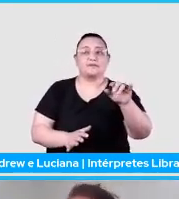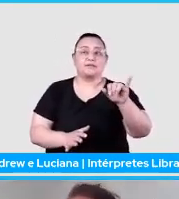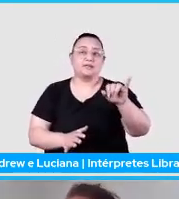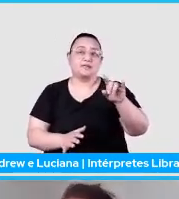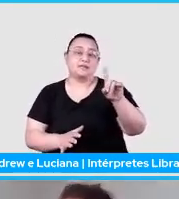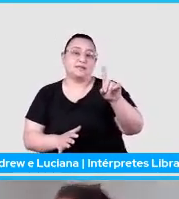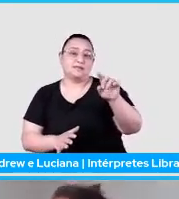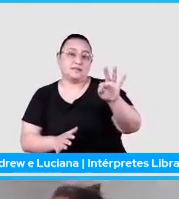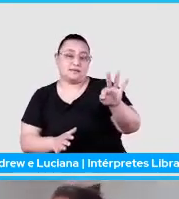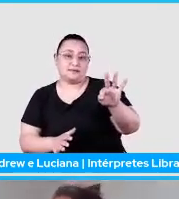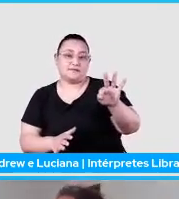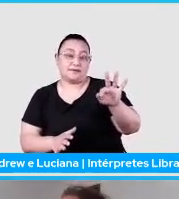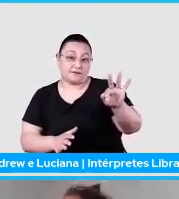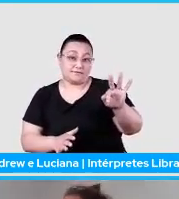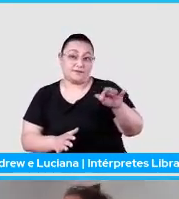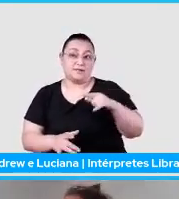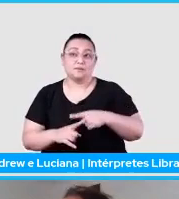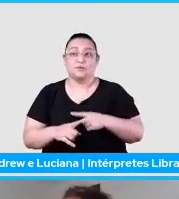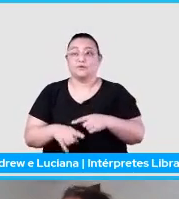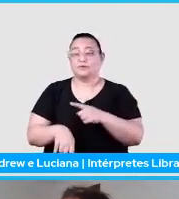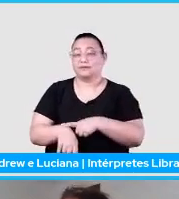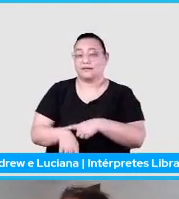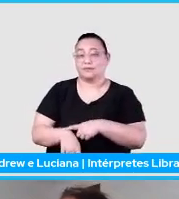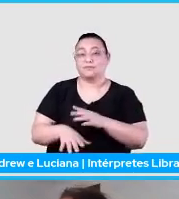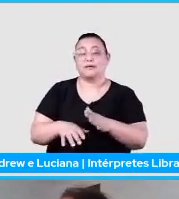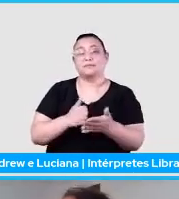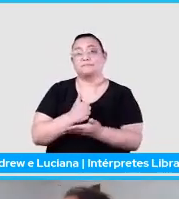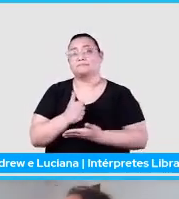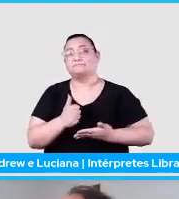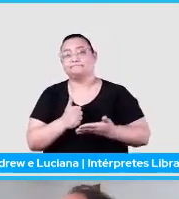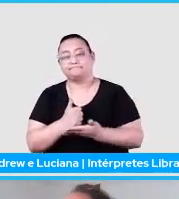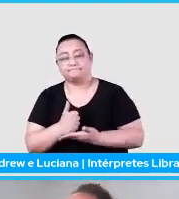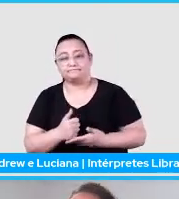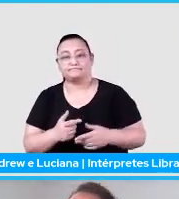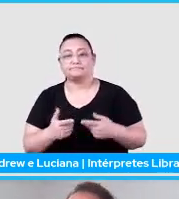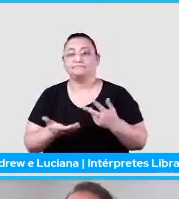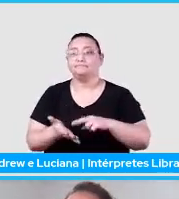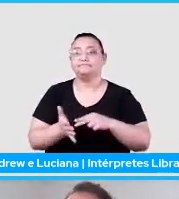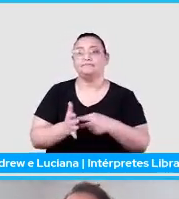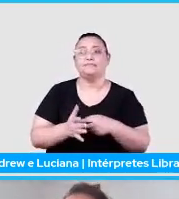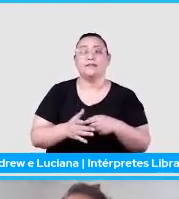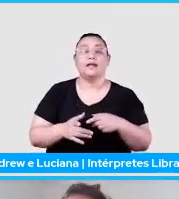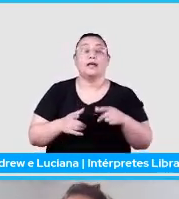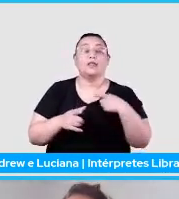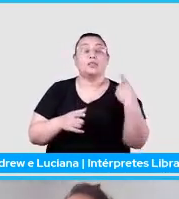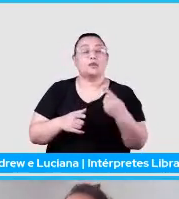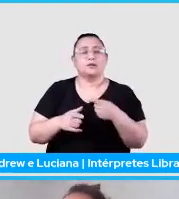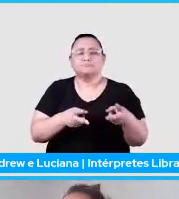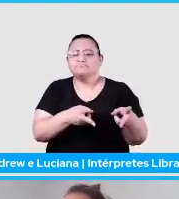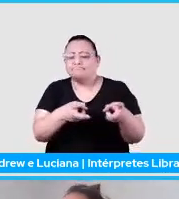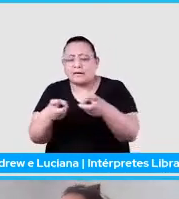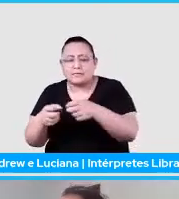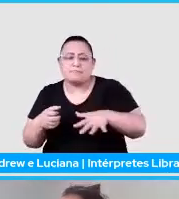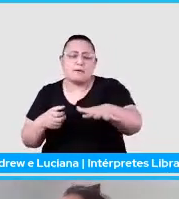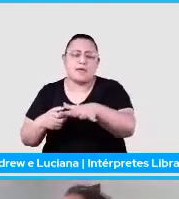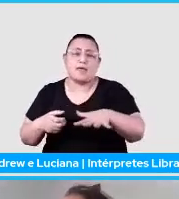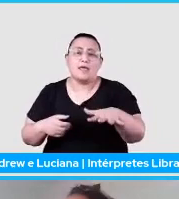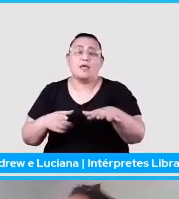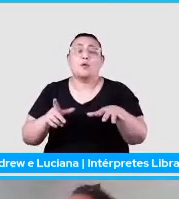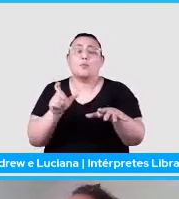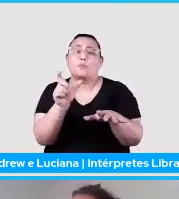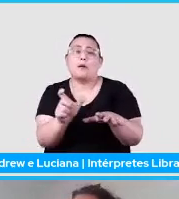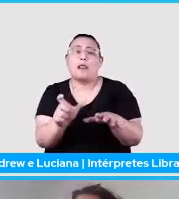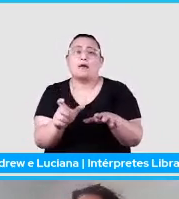por causa do tempo, mas, basicamente, nada mais é do que a gente mapear a importância de um termo, de uma